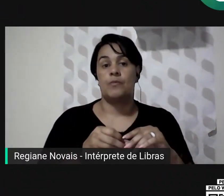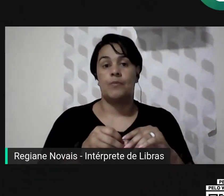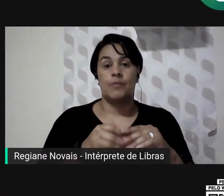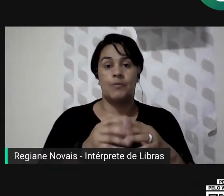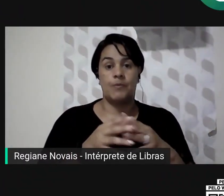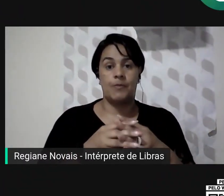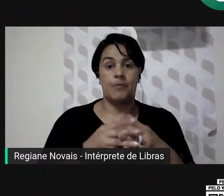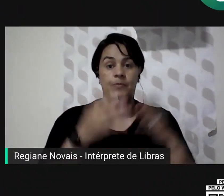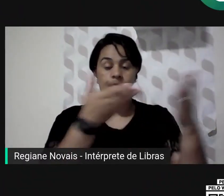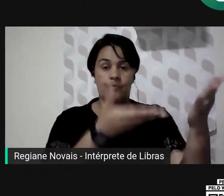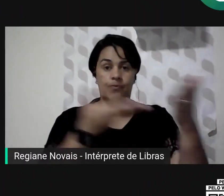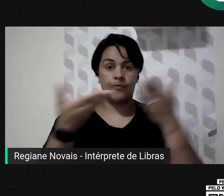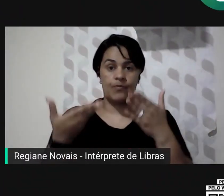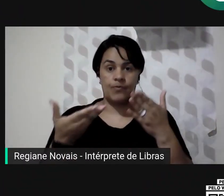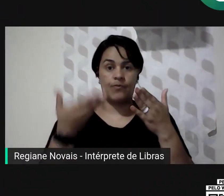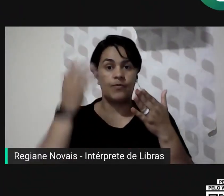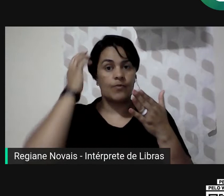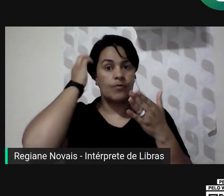chamando